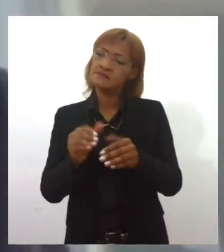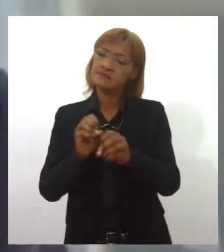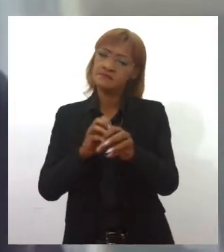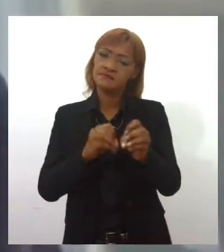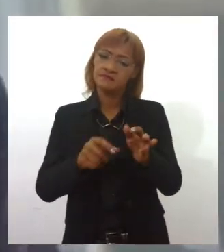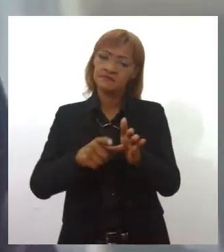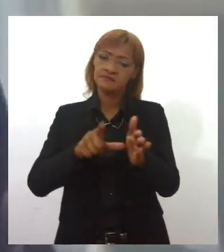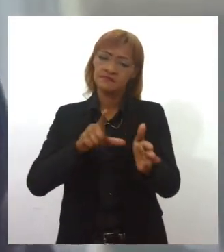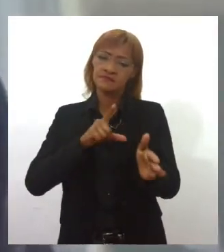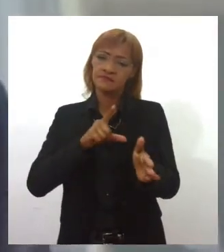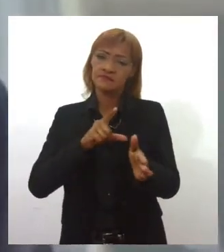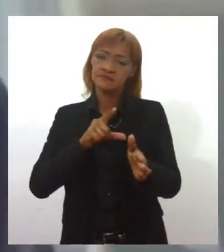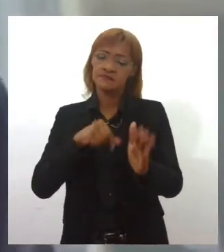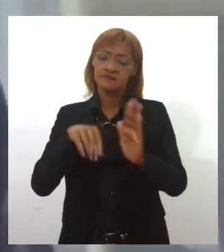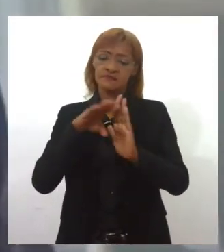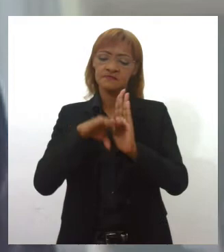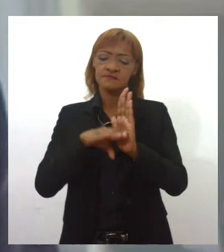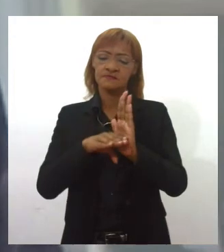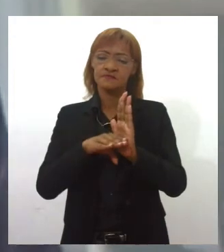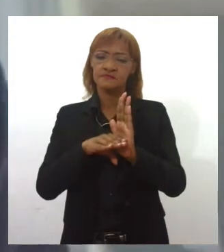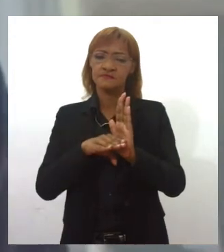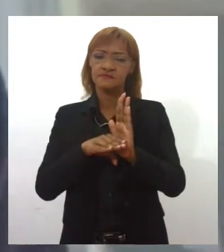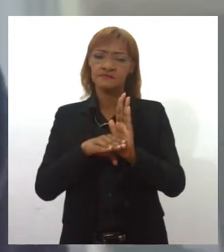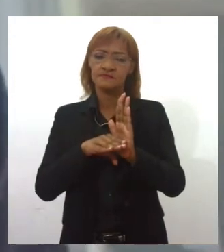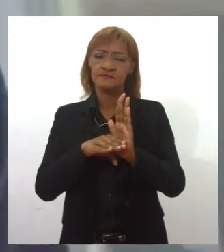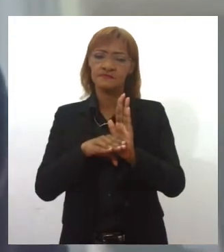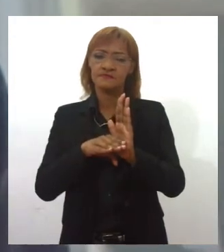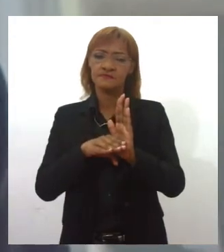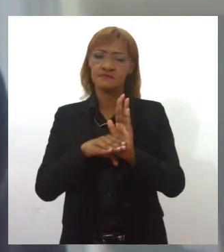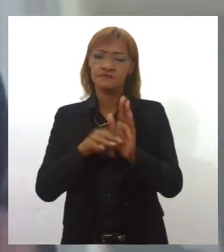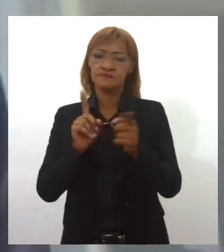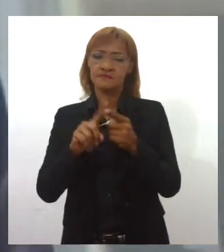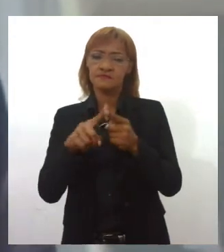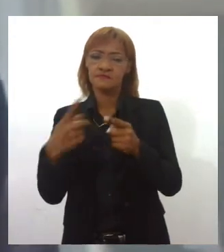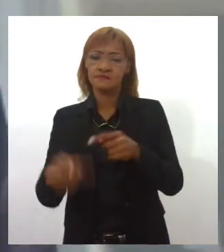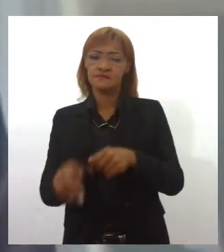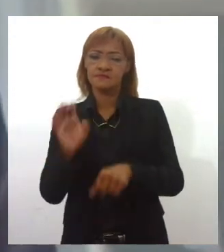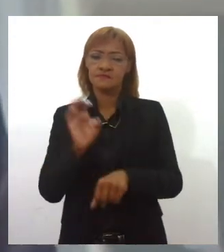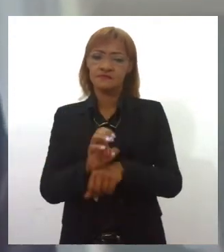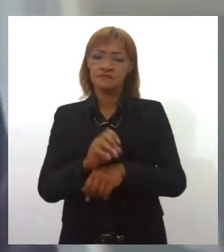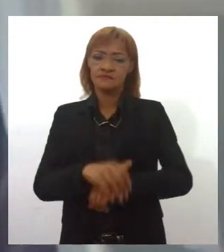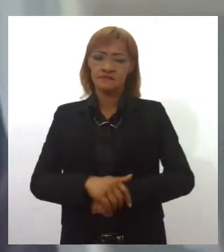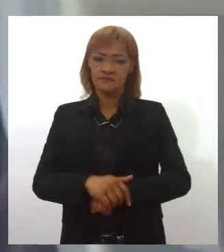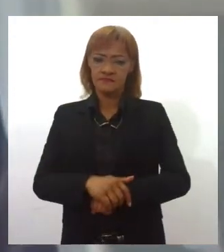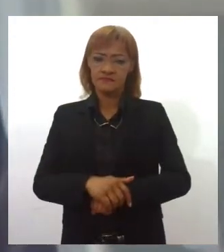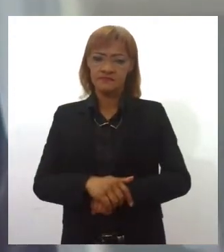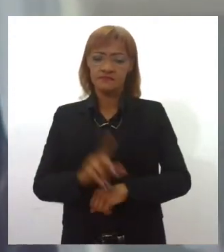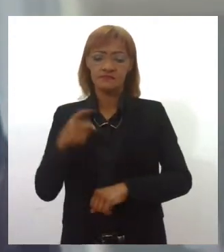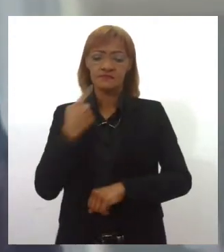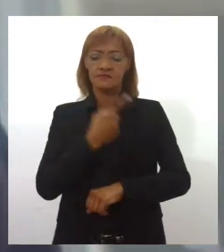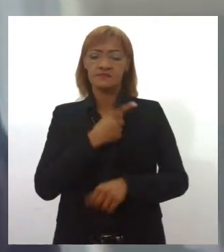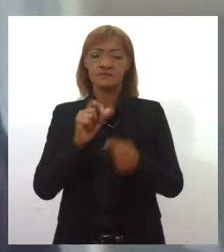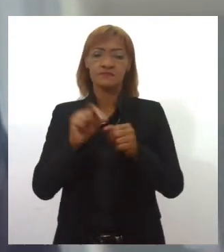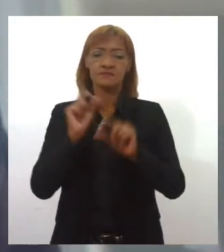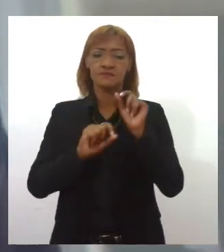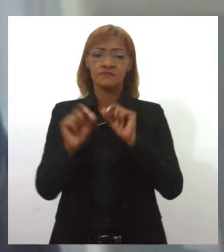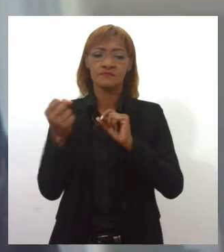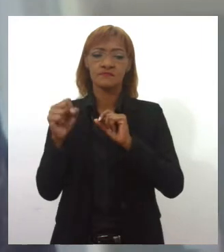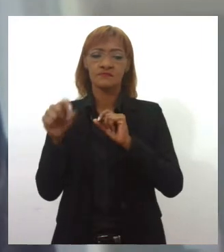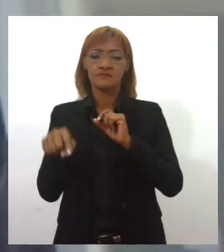avaliarmos os planos municipais de educação e os planos estaduais. Então, é isso que estamos fazendo em Sergi. Primeiro, avaliando